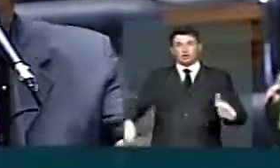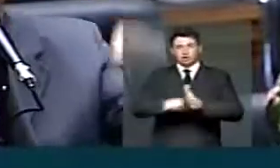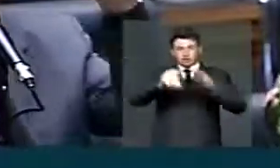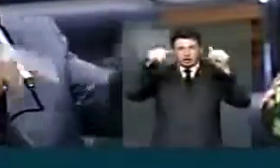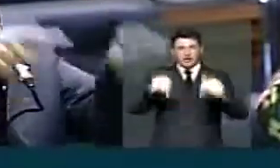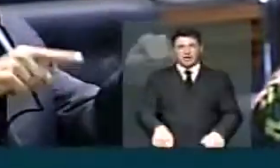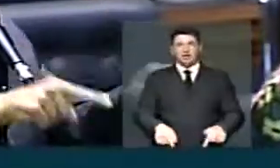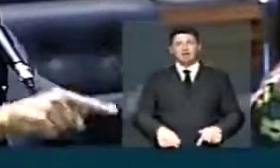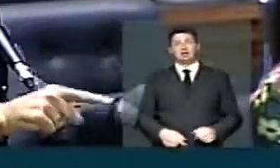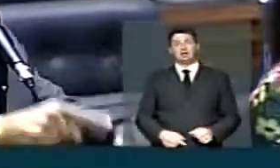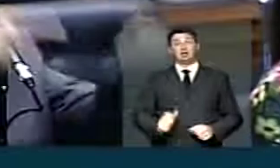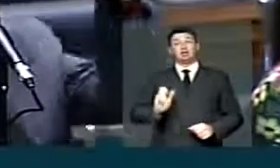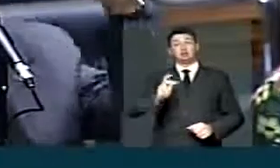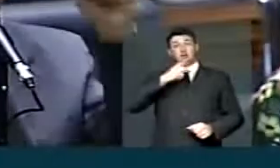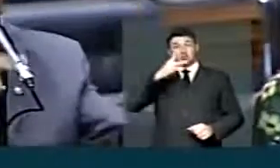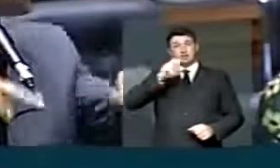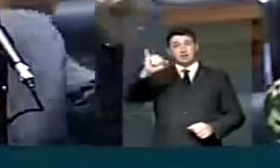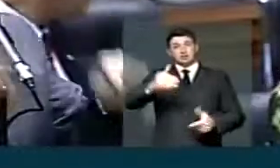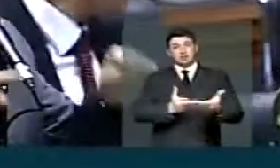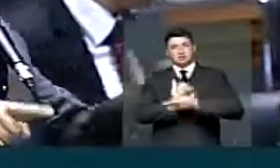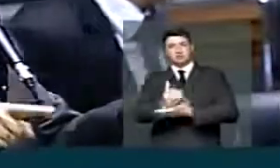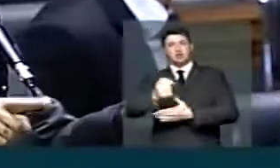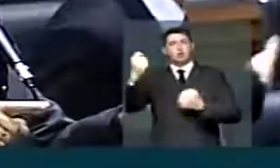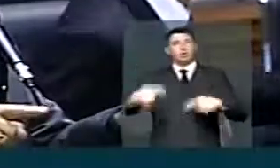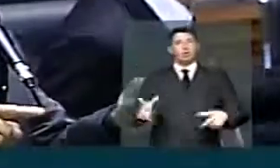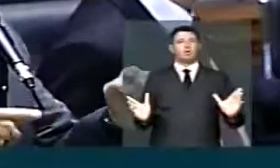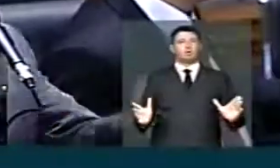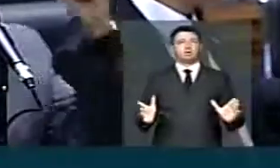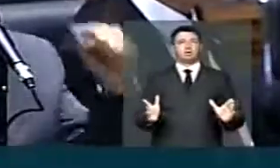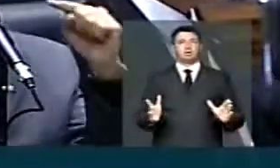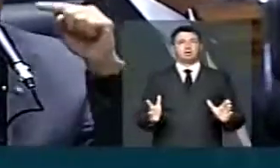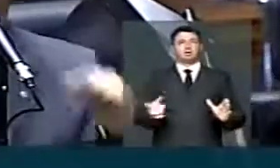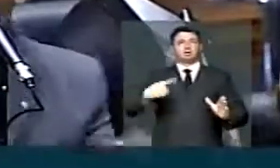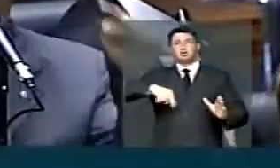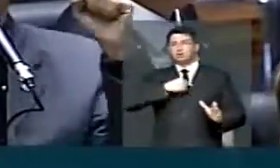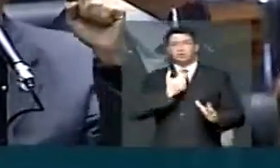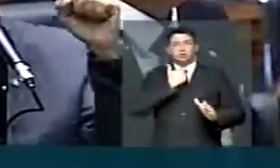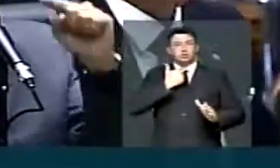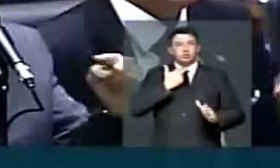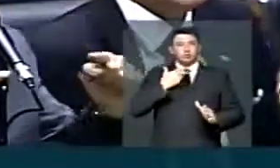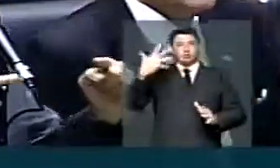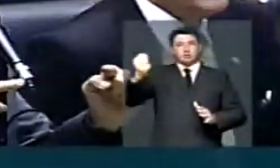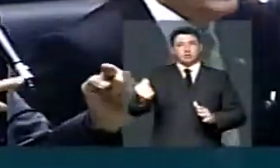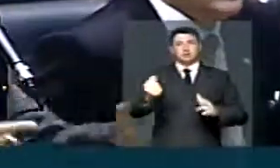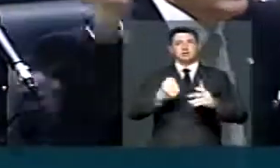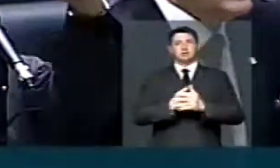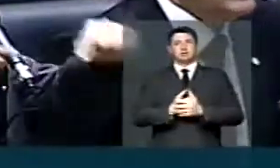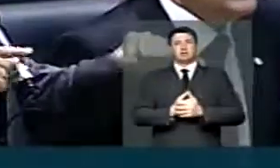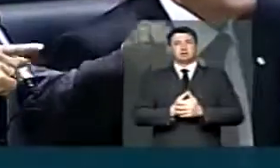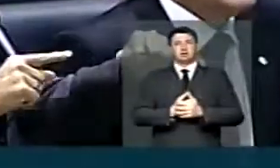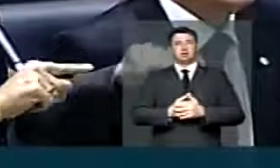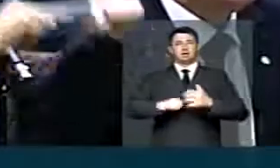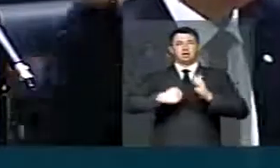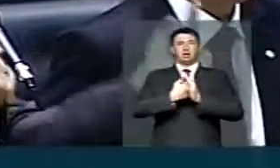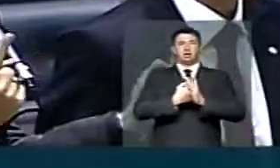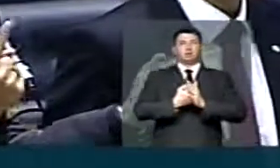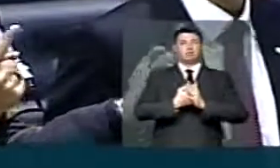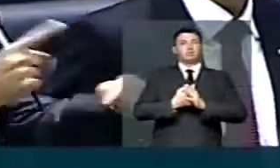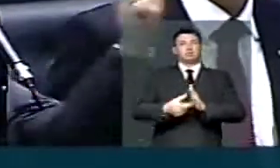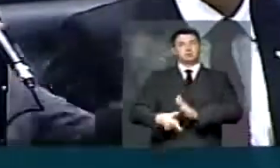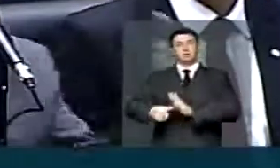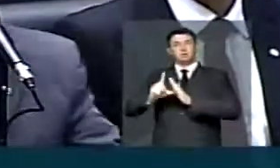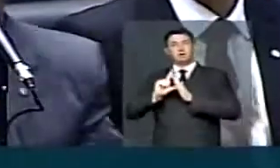aqui e dizer se é a favor ou contra. Nós não podemos aceitar a obstrução